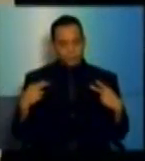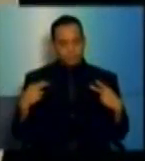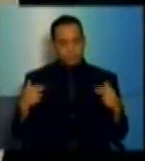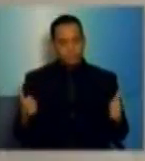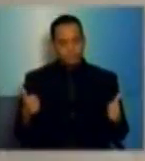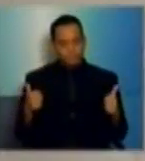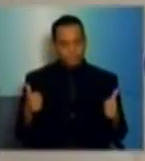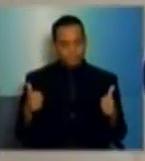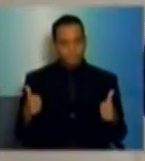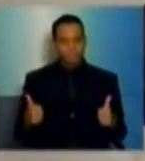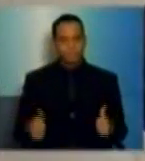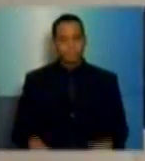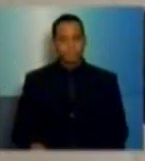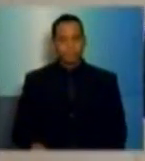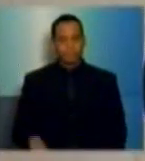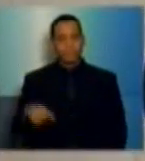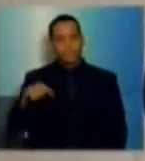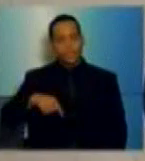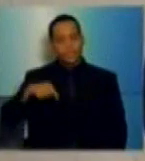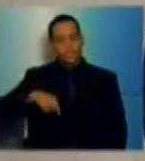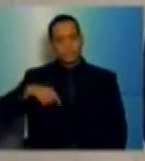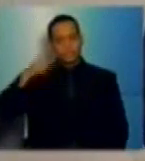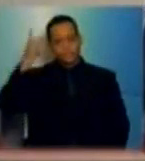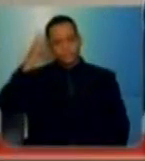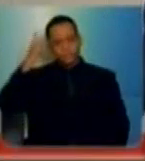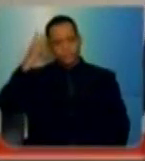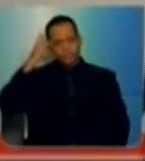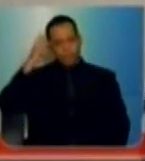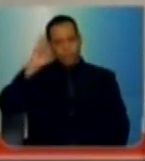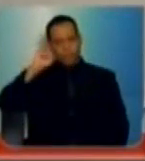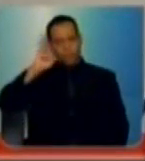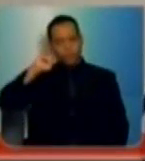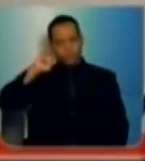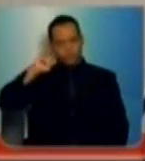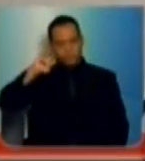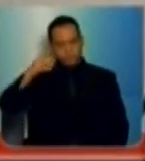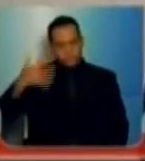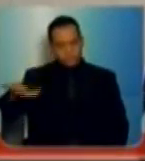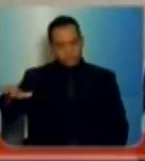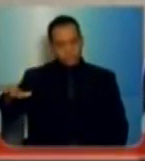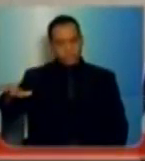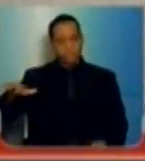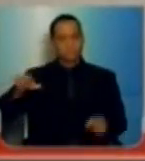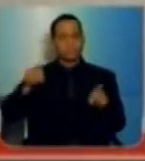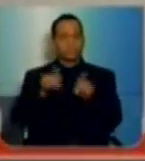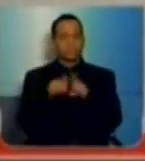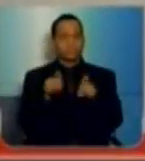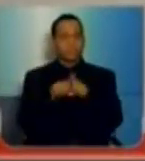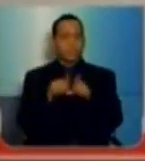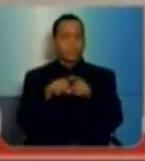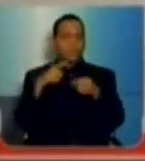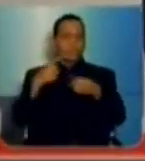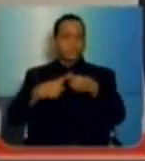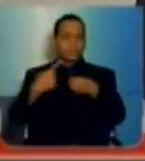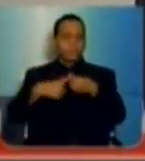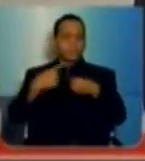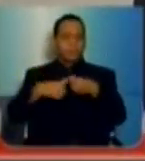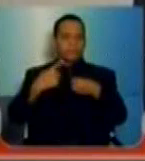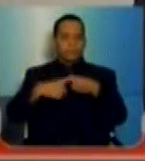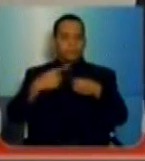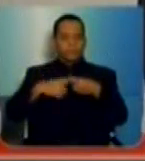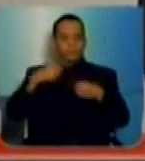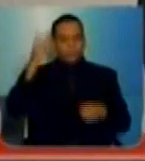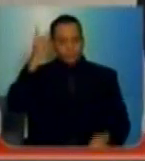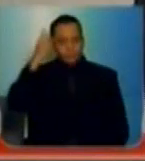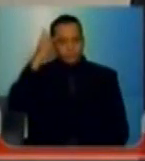assiste aqui na capital, na Grande São Paulo, na Baixada Santista e também no interior paulista.